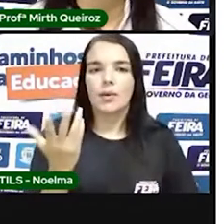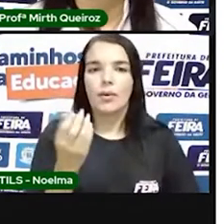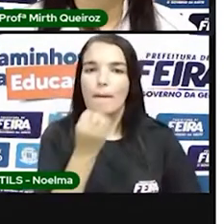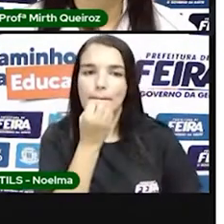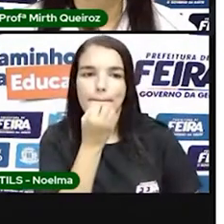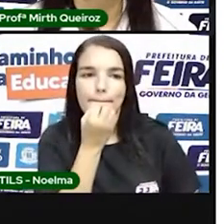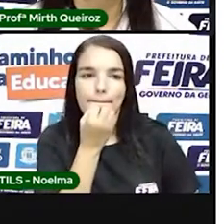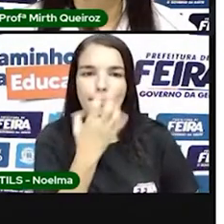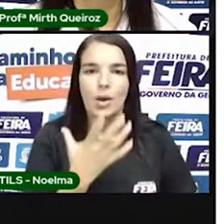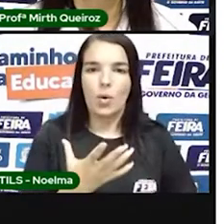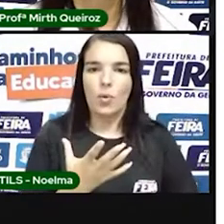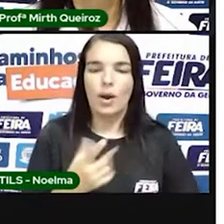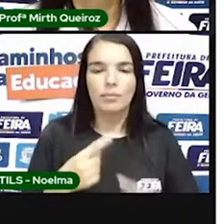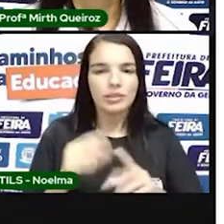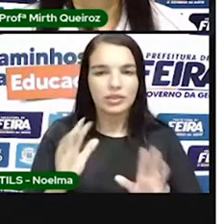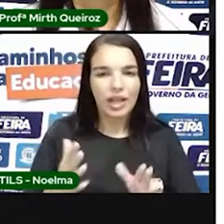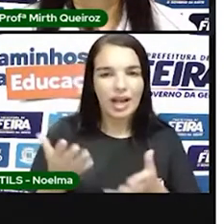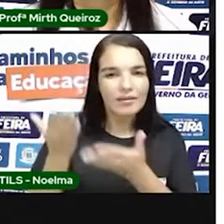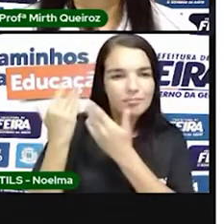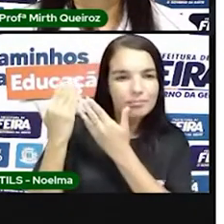falei para vocês nas outras aulas.